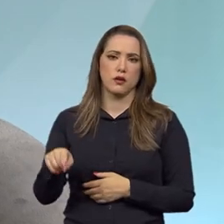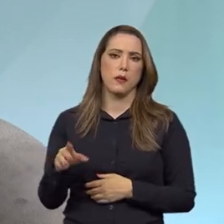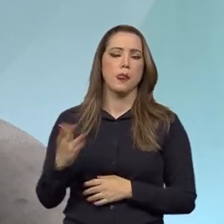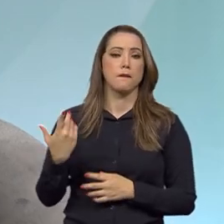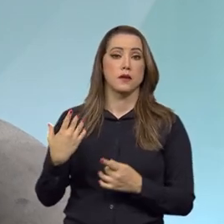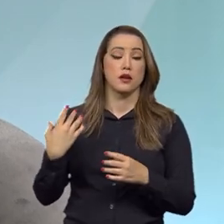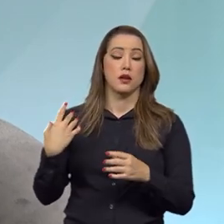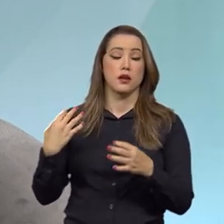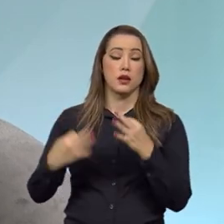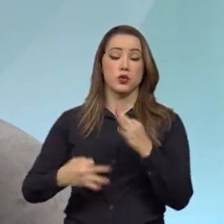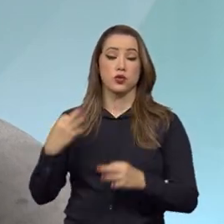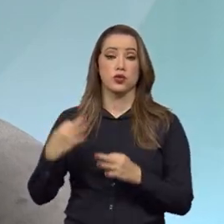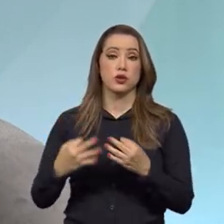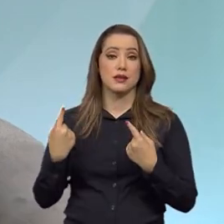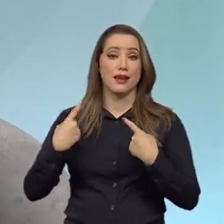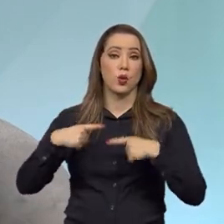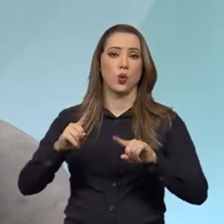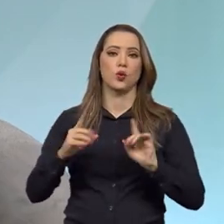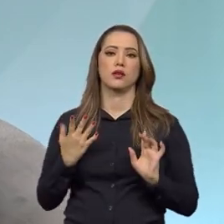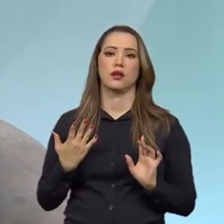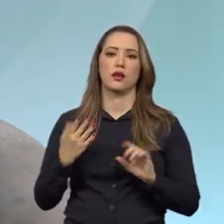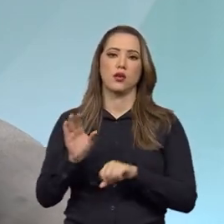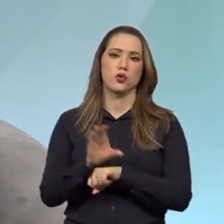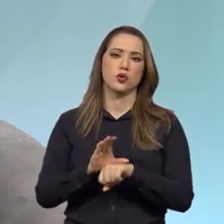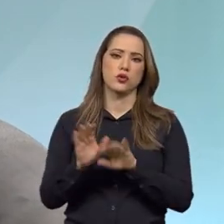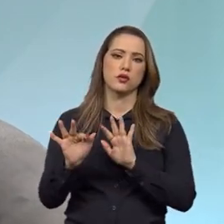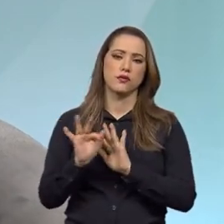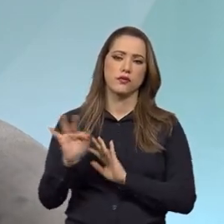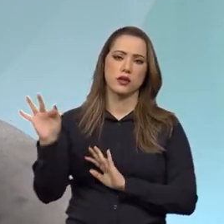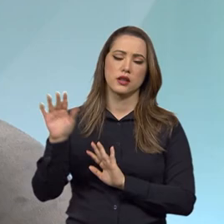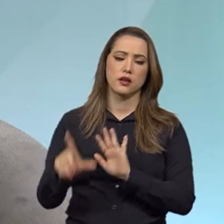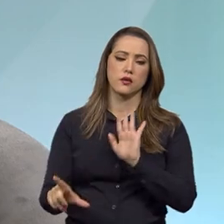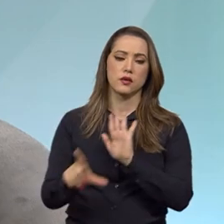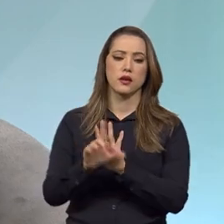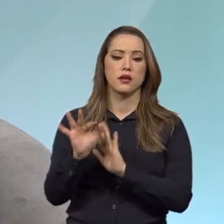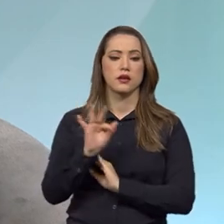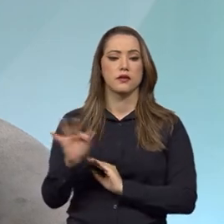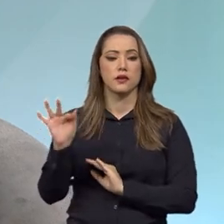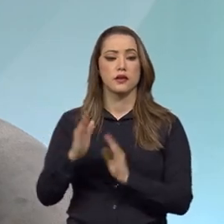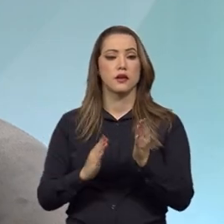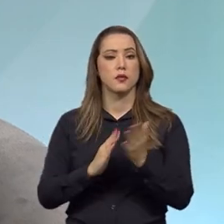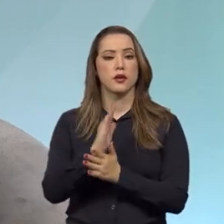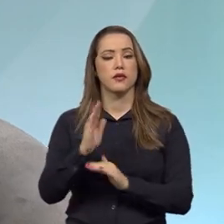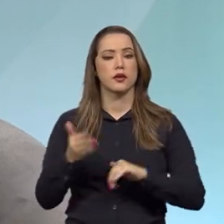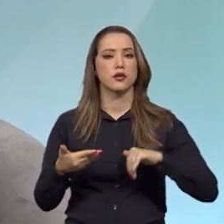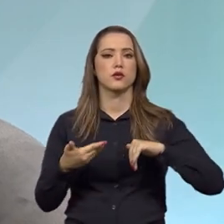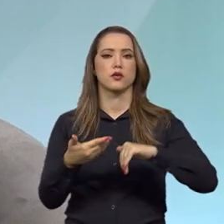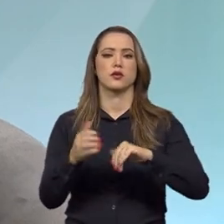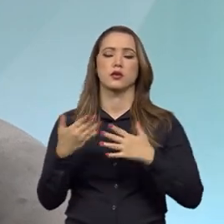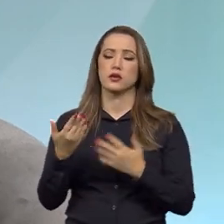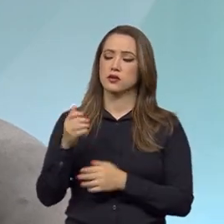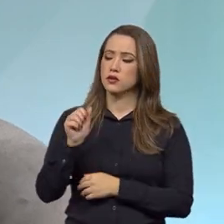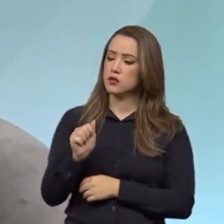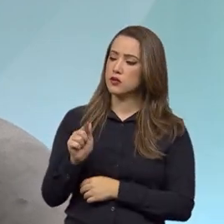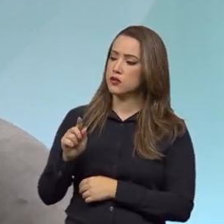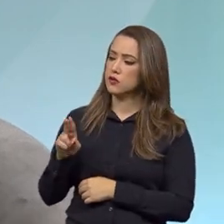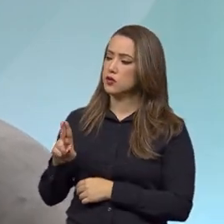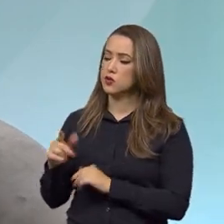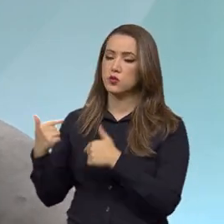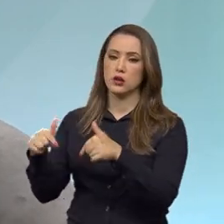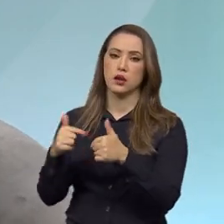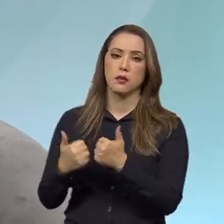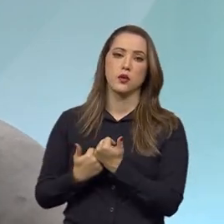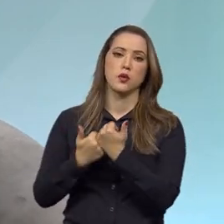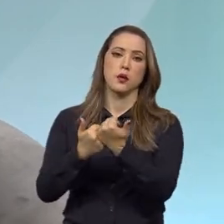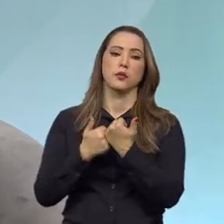contrário à Constituição Federal e contrário à lei federal aprovada no Congresso Nacional. Por isso que a AGU atuou no assessoramento